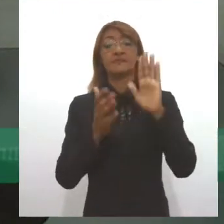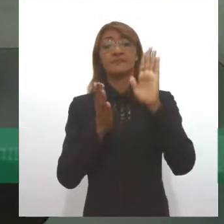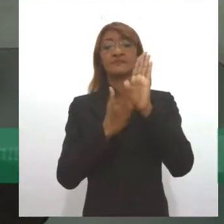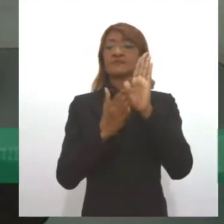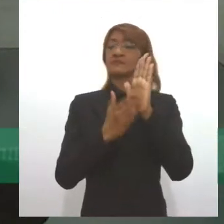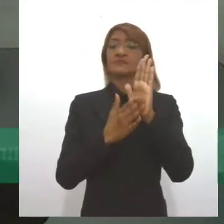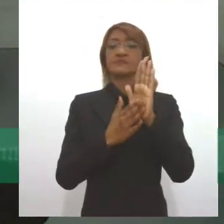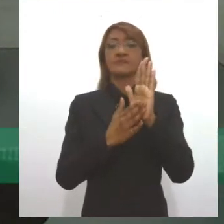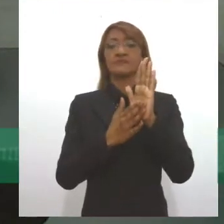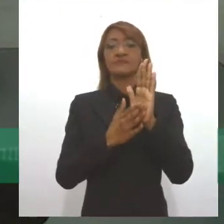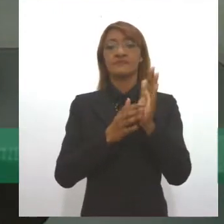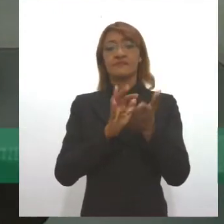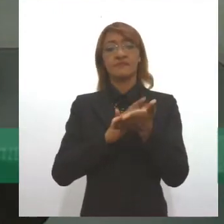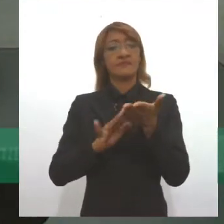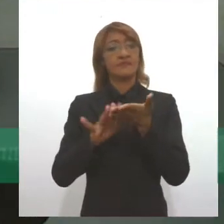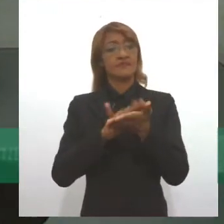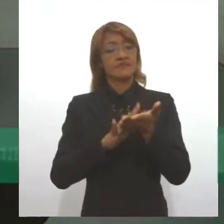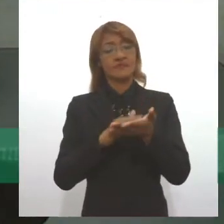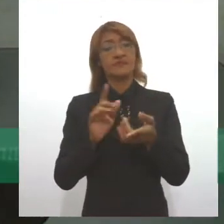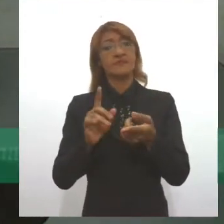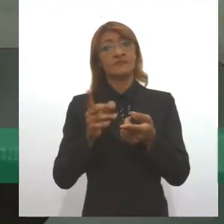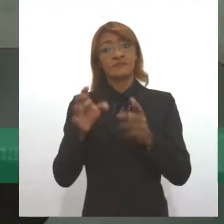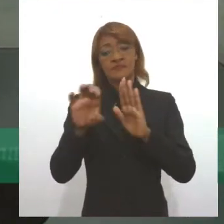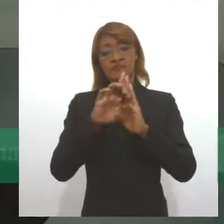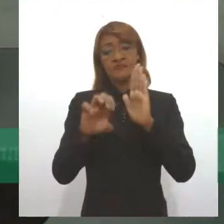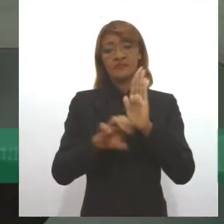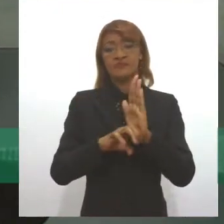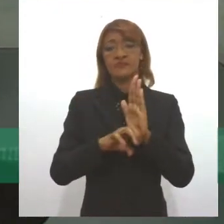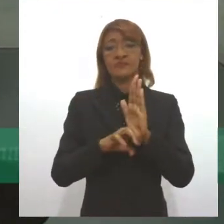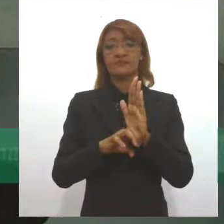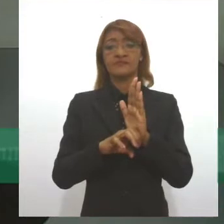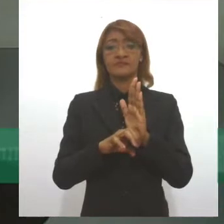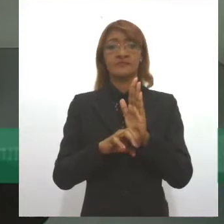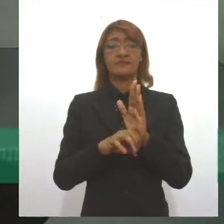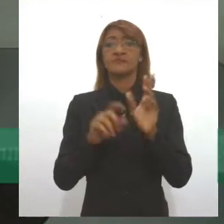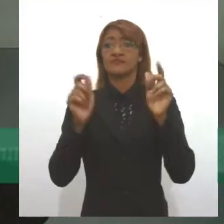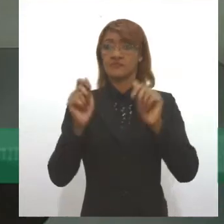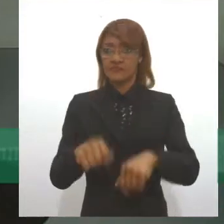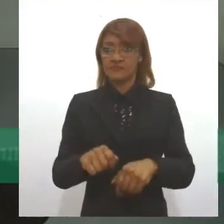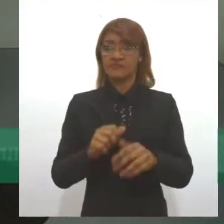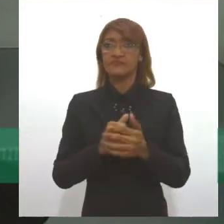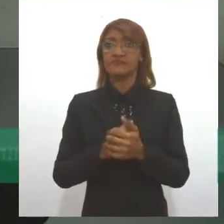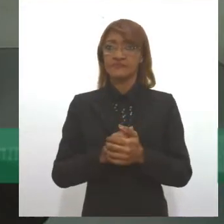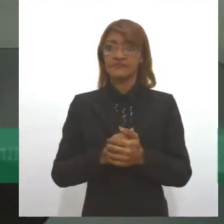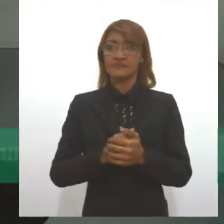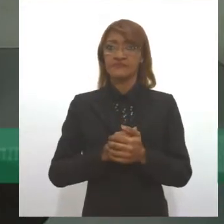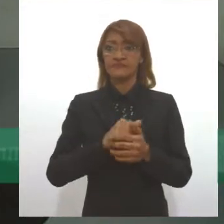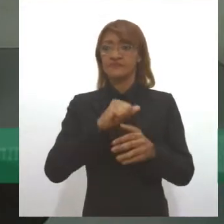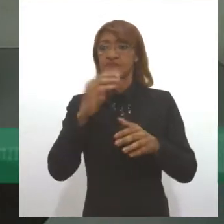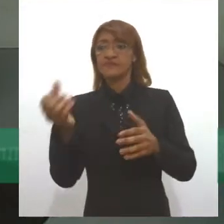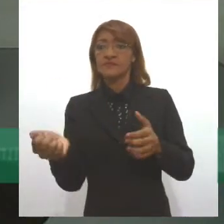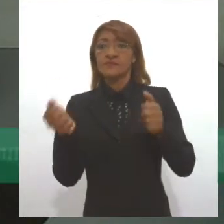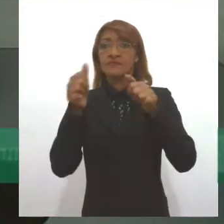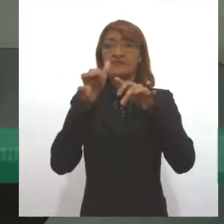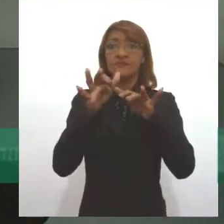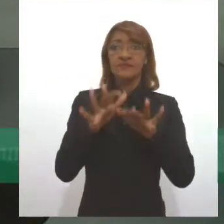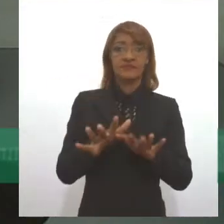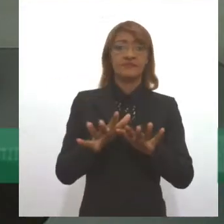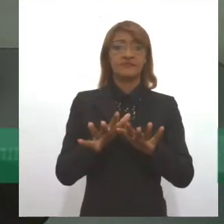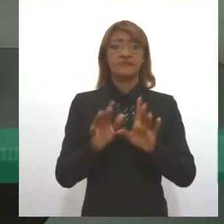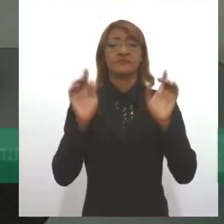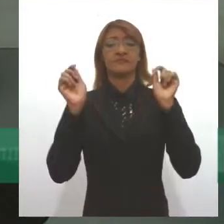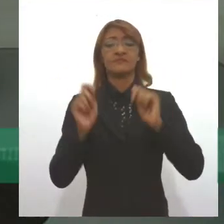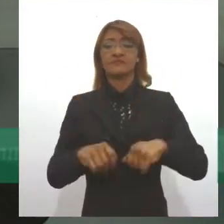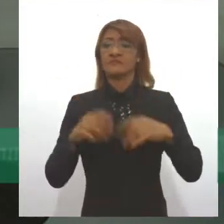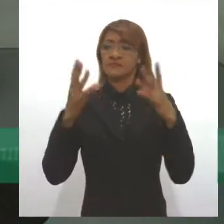também essa possibilidade de nós incluirmos dentro do currículo nacional itens que possam abordar